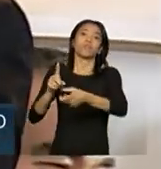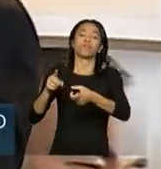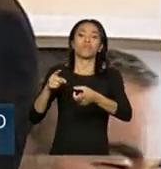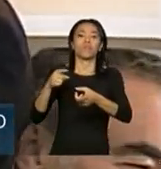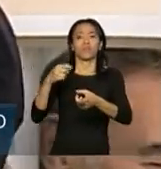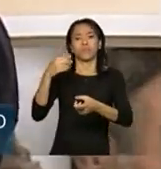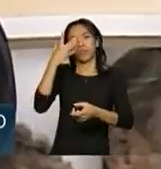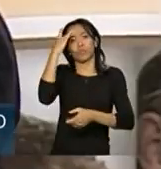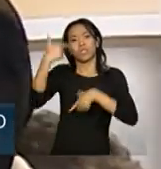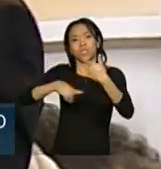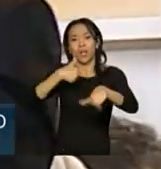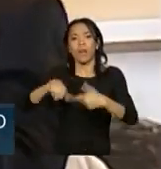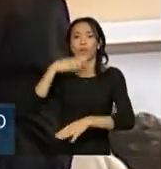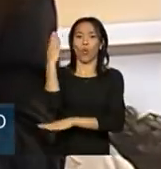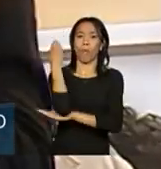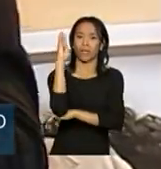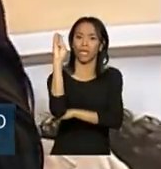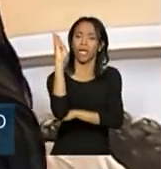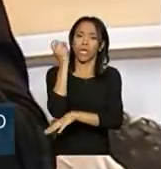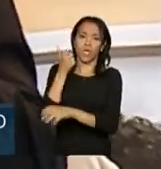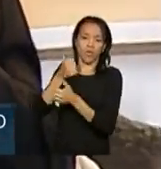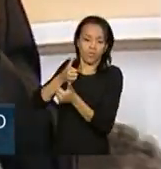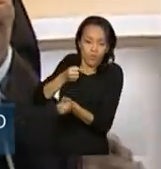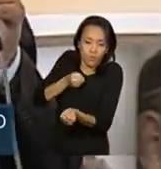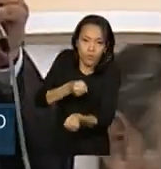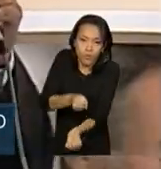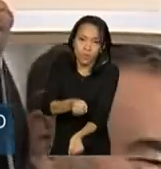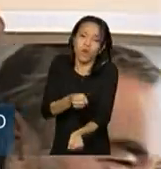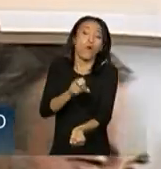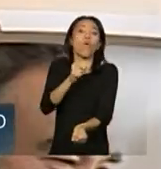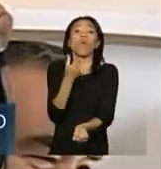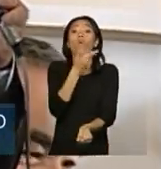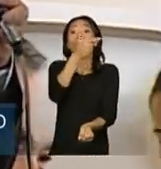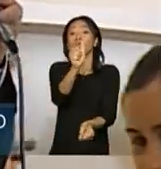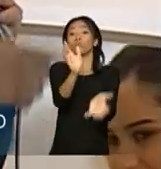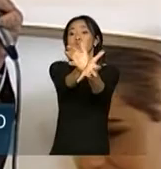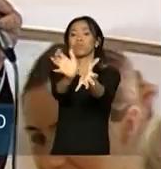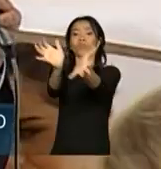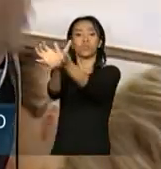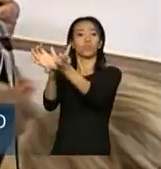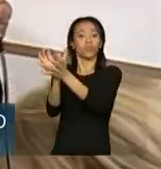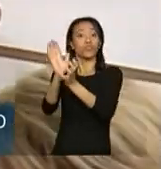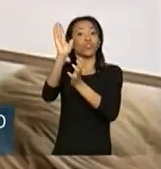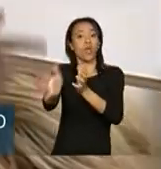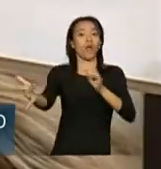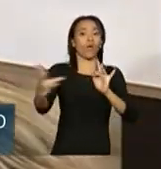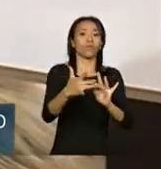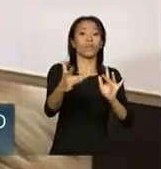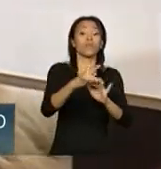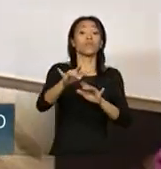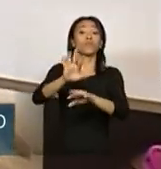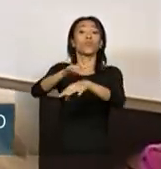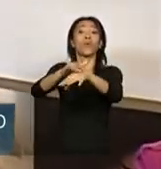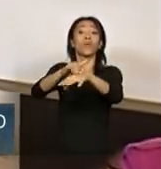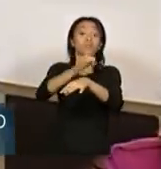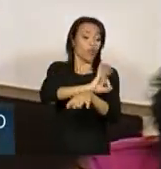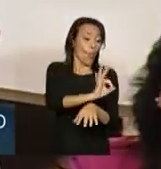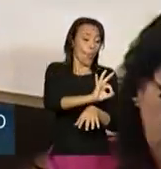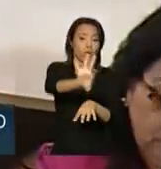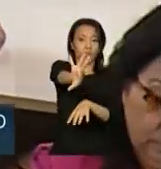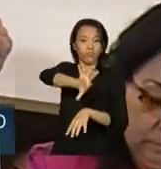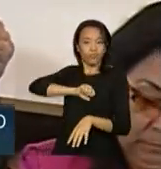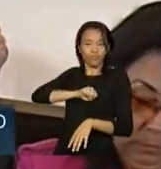madeireiros, garimpeiros, ou mesmo de outras comunidades indígenas que já tinham contato com doenças que eles não tinham, pneumonia,